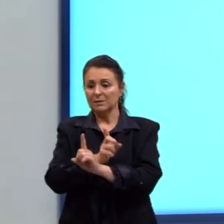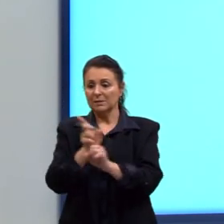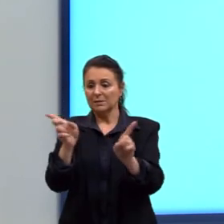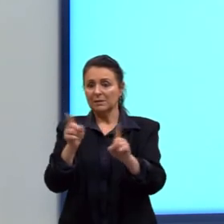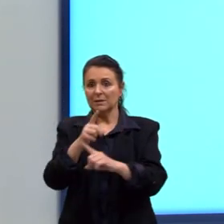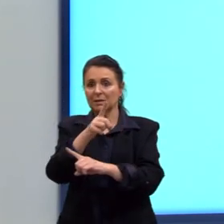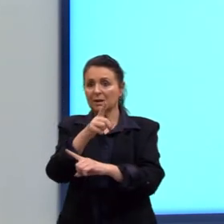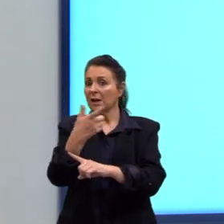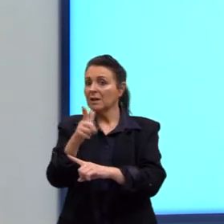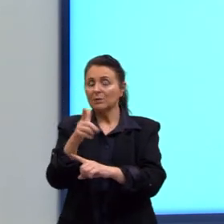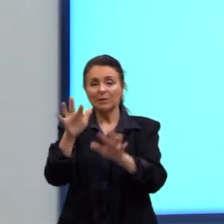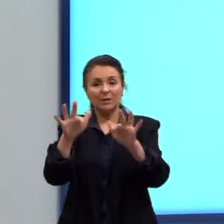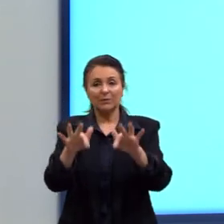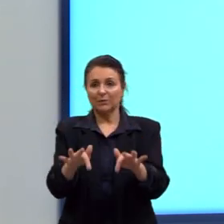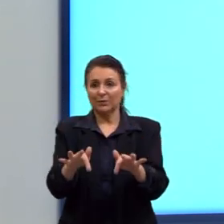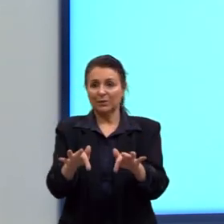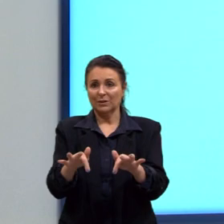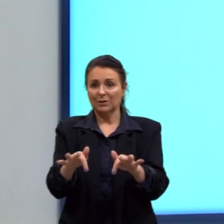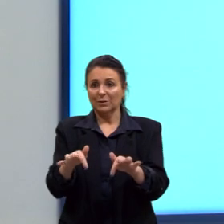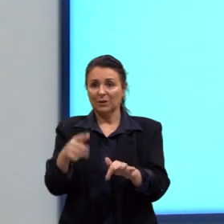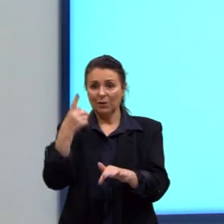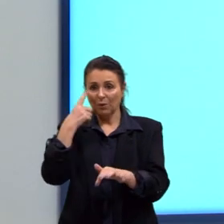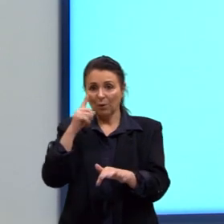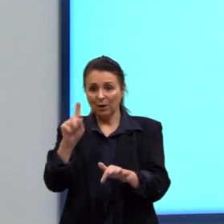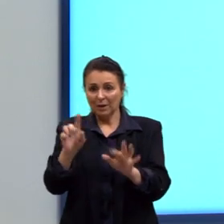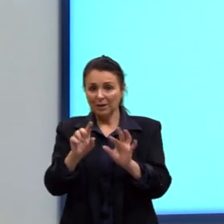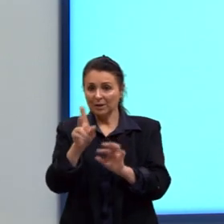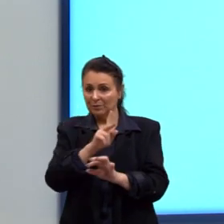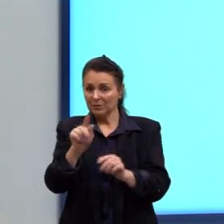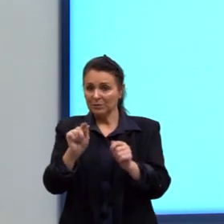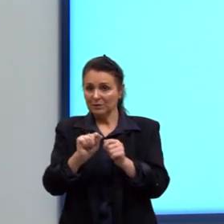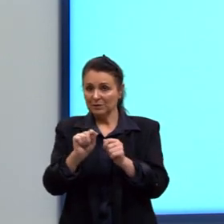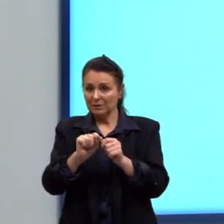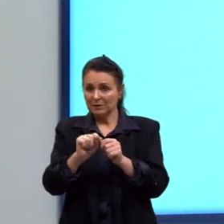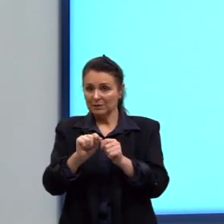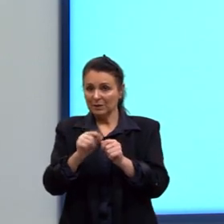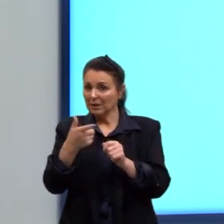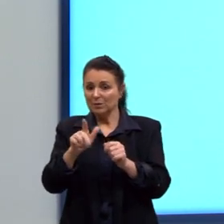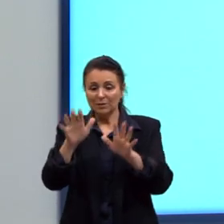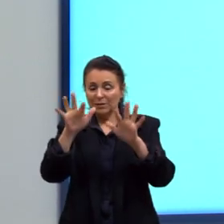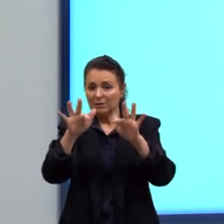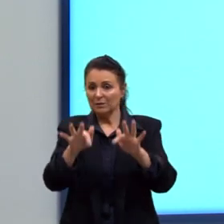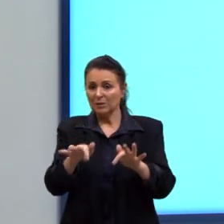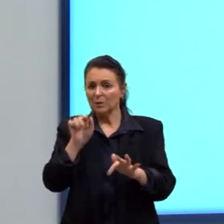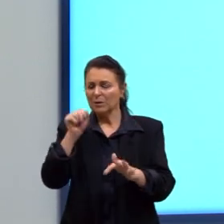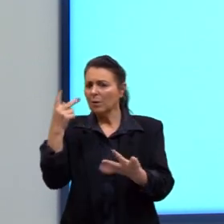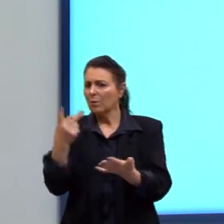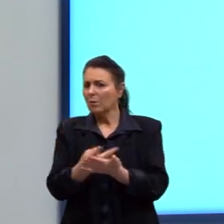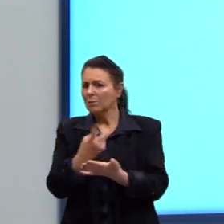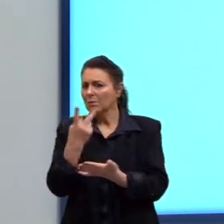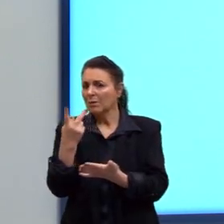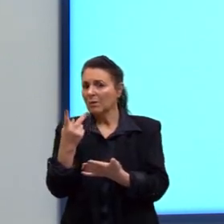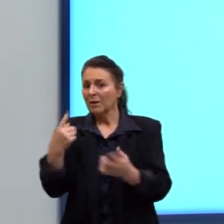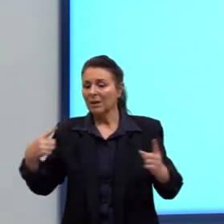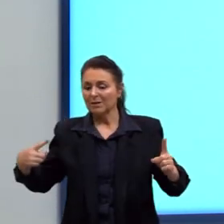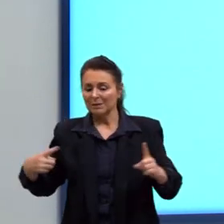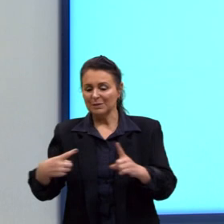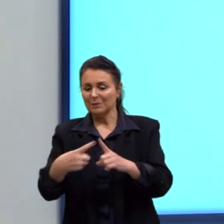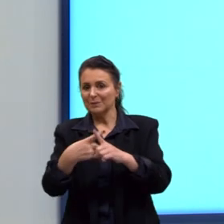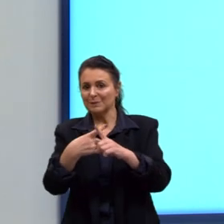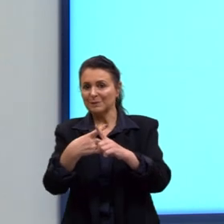infinitas. Então, aqui eu até exagerei o tamanho das linhas. O que aconteceu aqui? Elas se cruzaram?